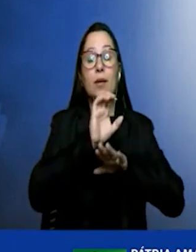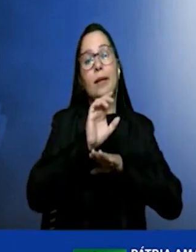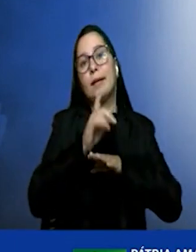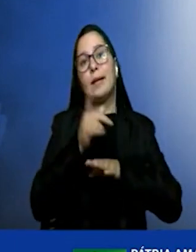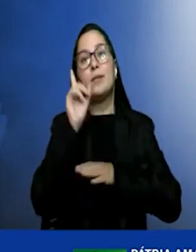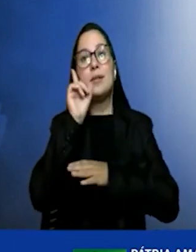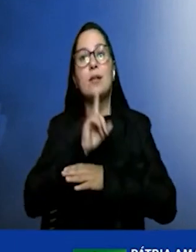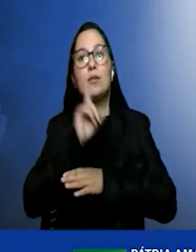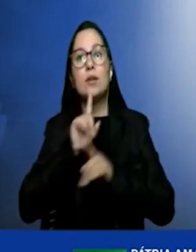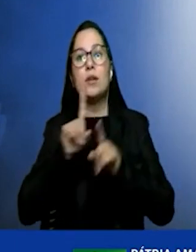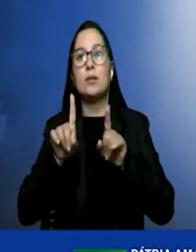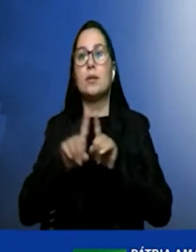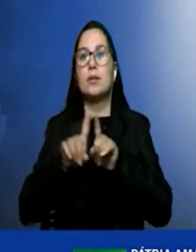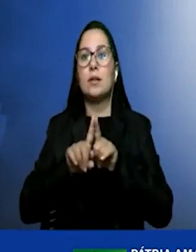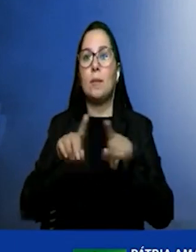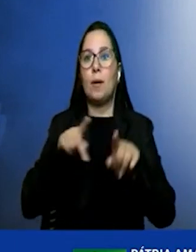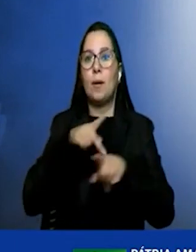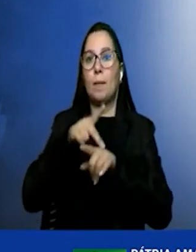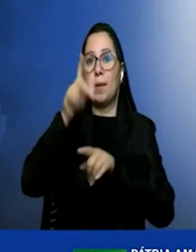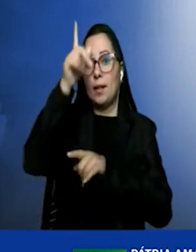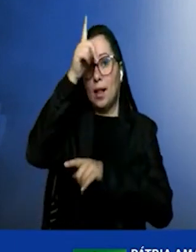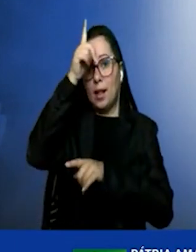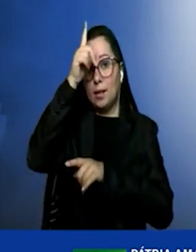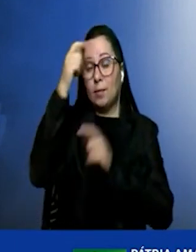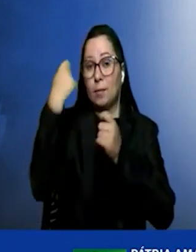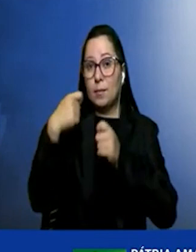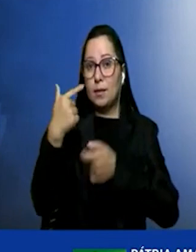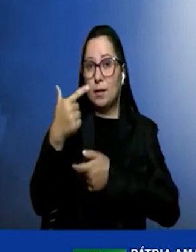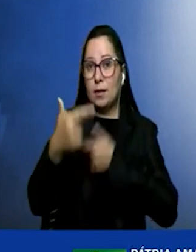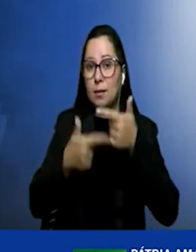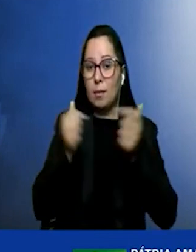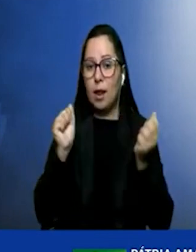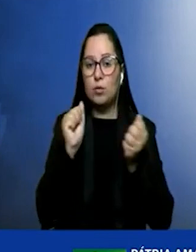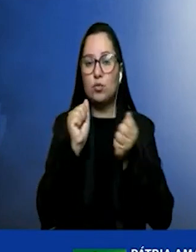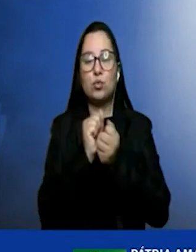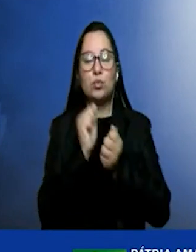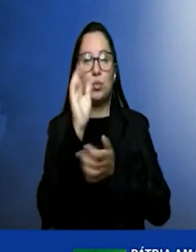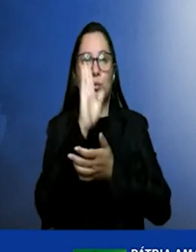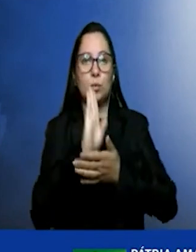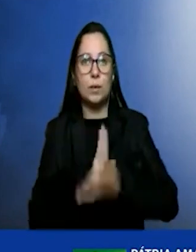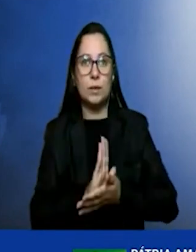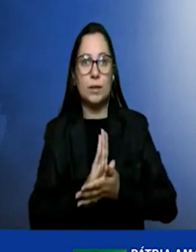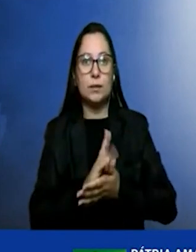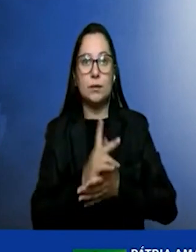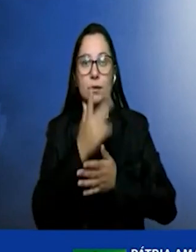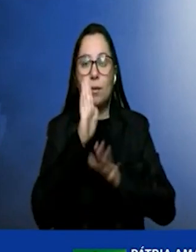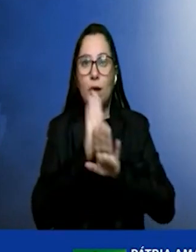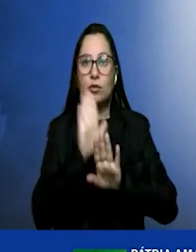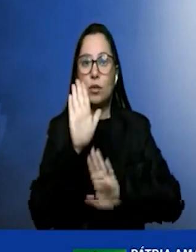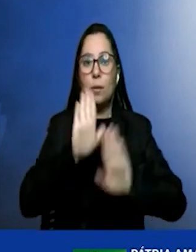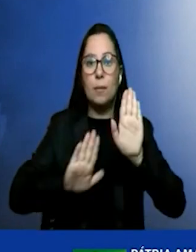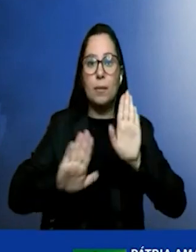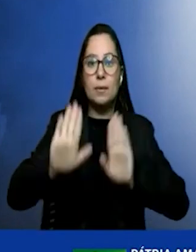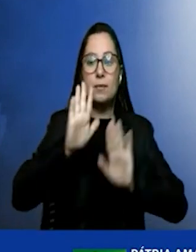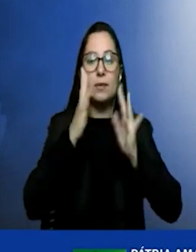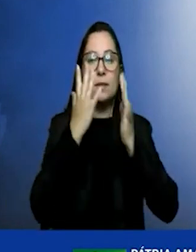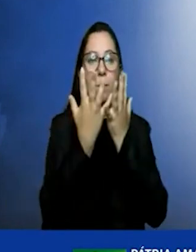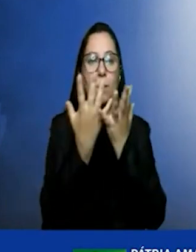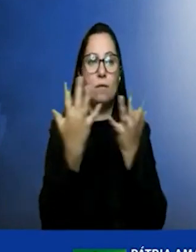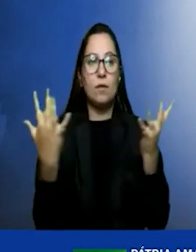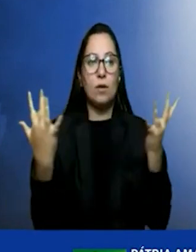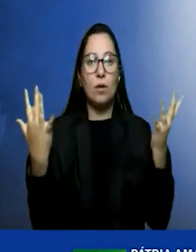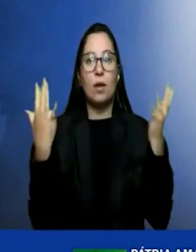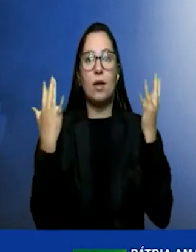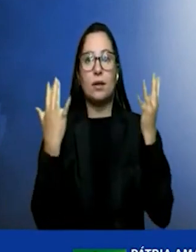já sinalizaram que devem trabalhar com o Brasil para a preservação da floresta, o que coloca nosso